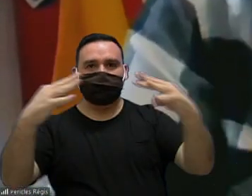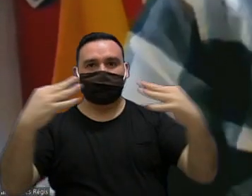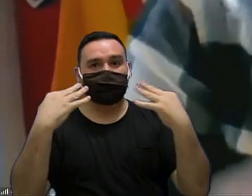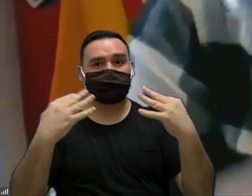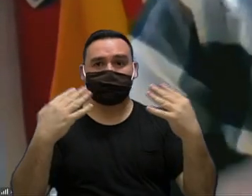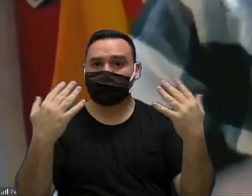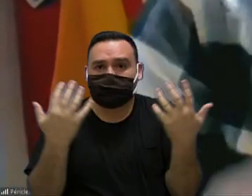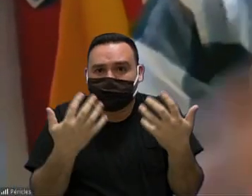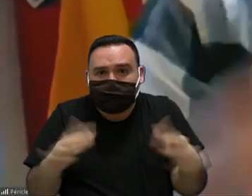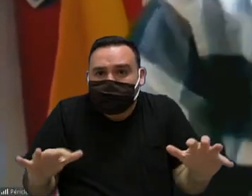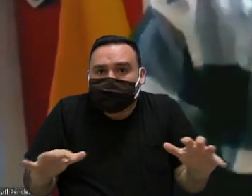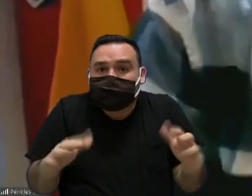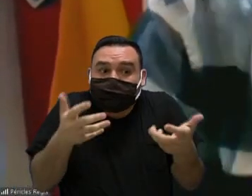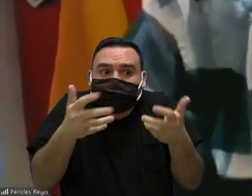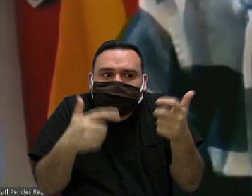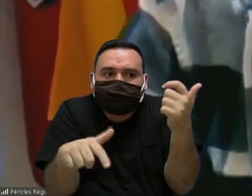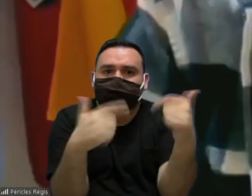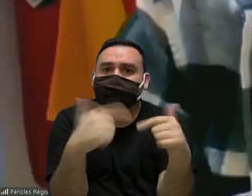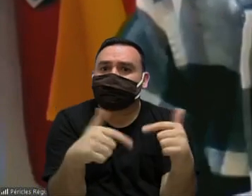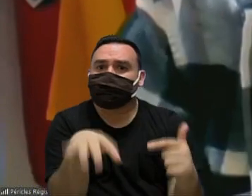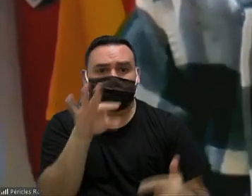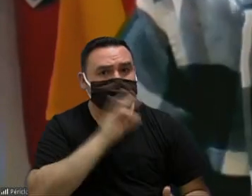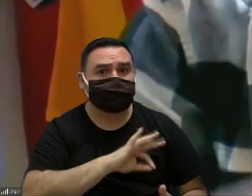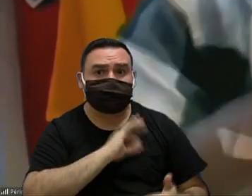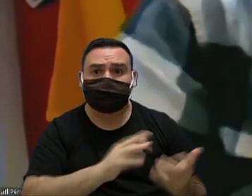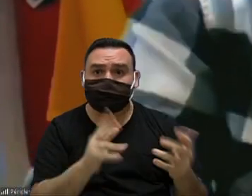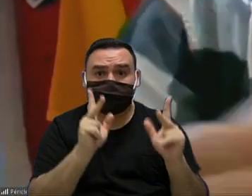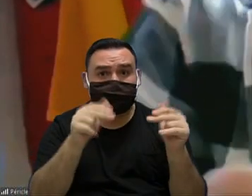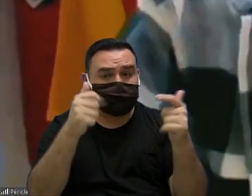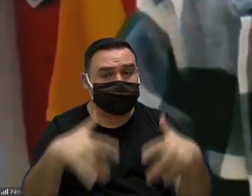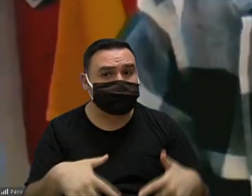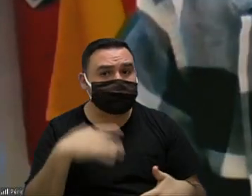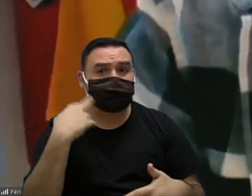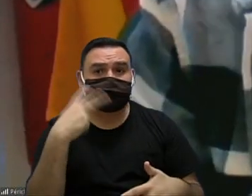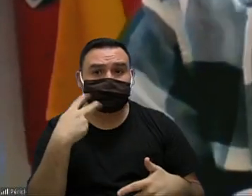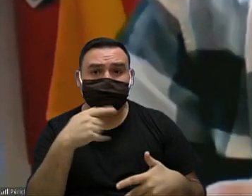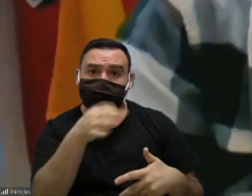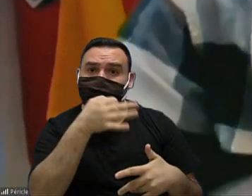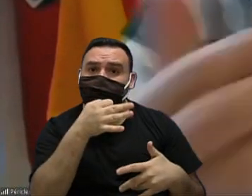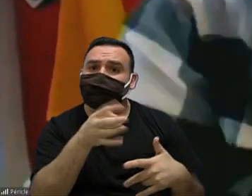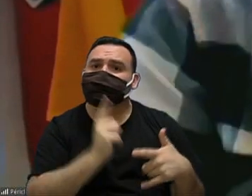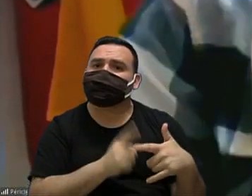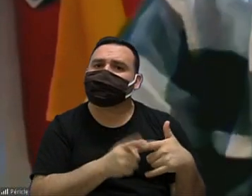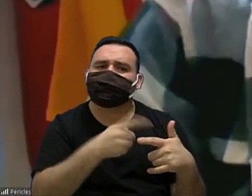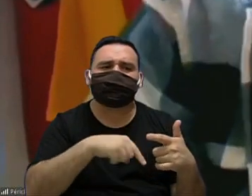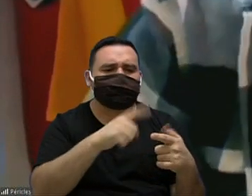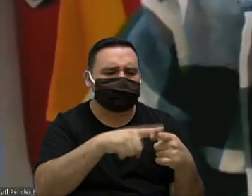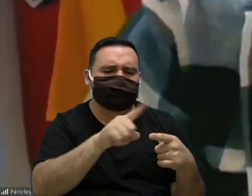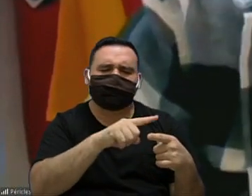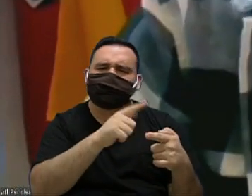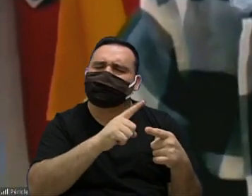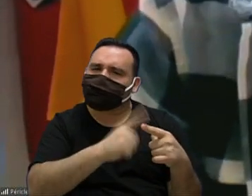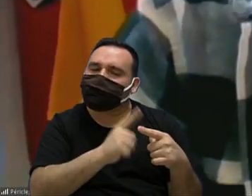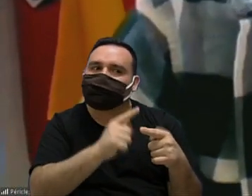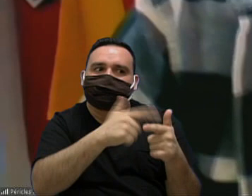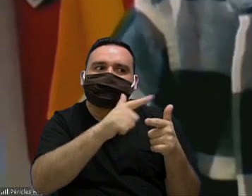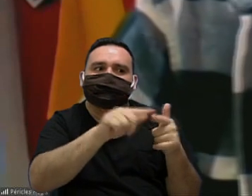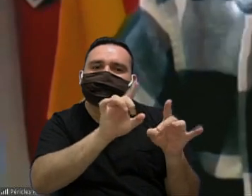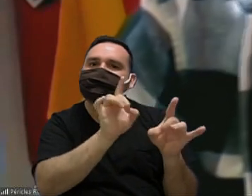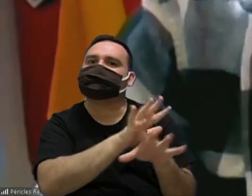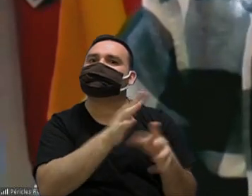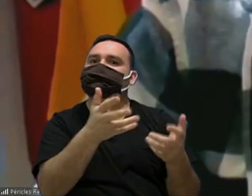ter essa autonomia de trabalho de renda como bem disse o vereador proponente para sair dessa situação com certeza